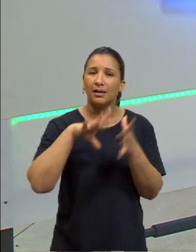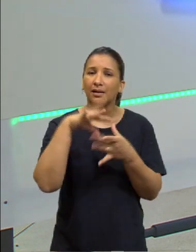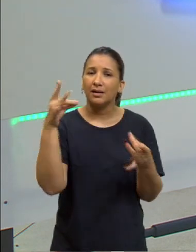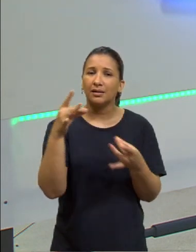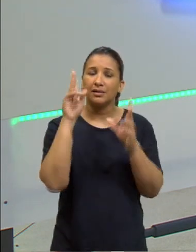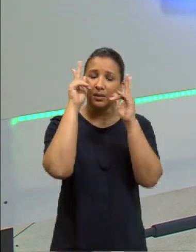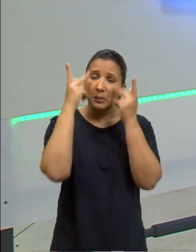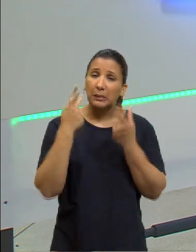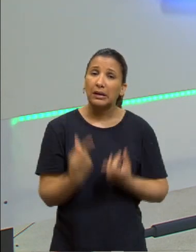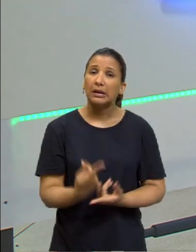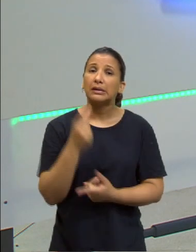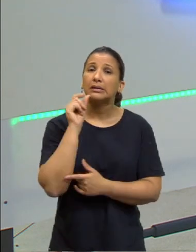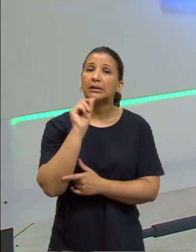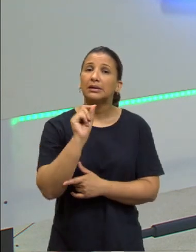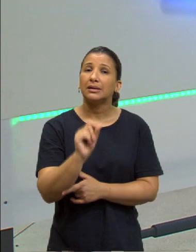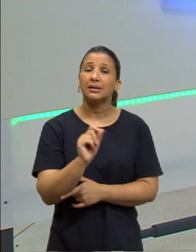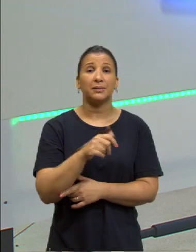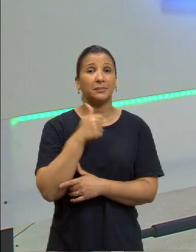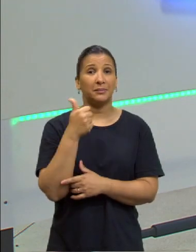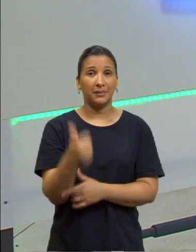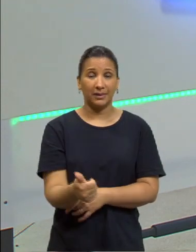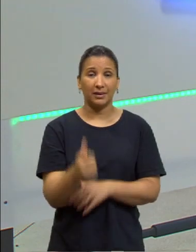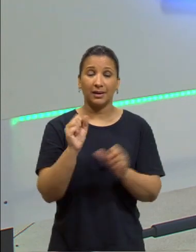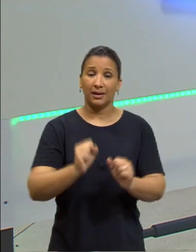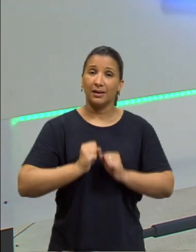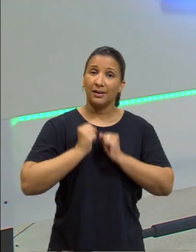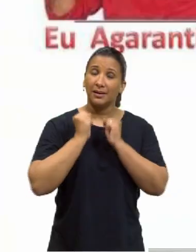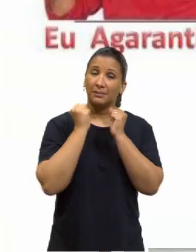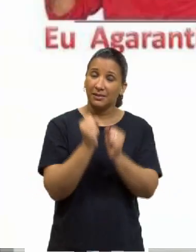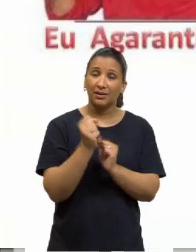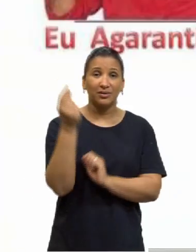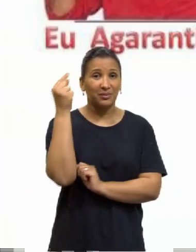que, muito bem, é a capacidade de pensar.